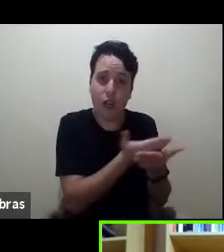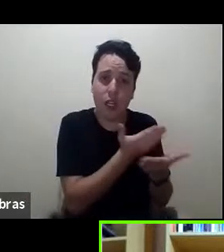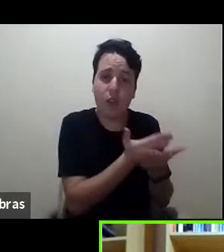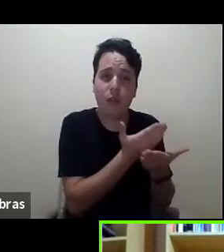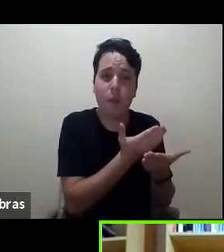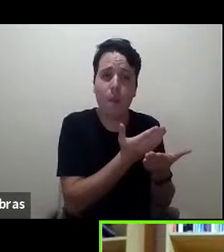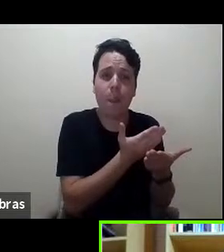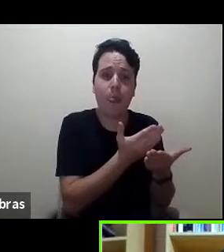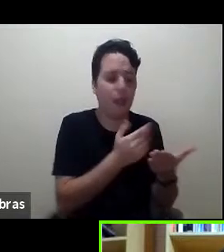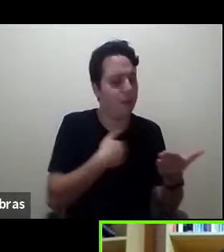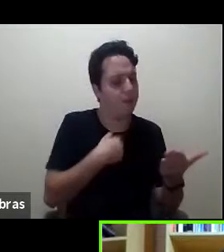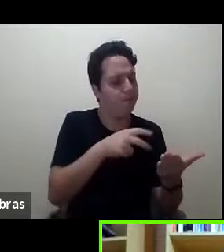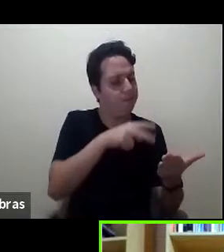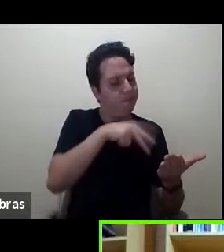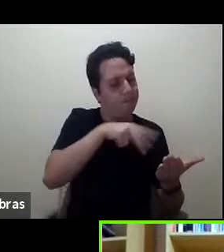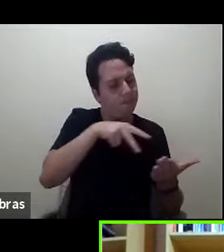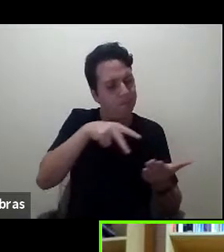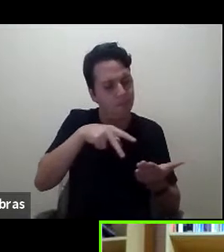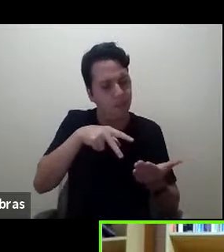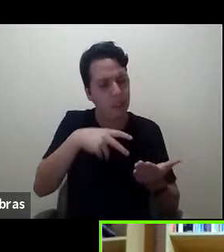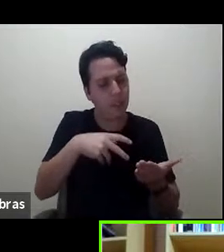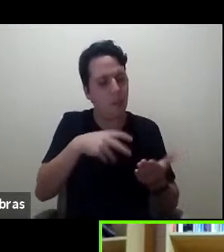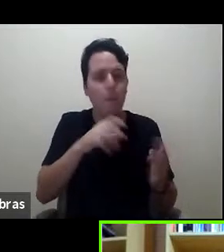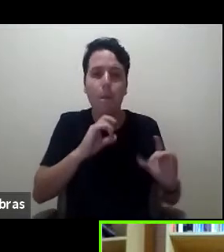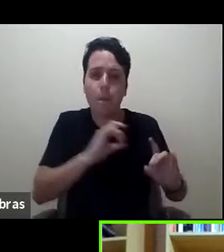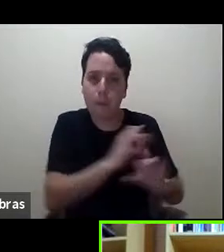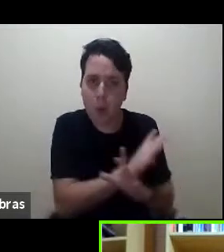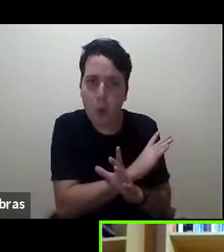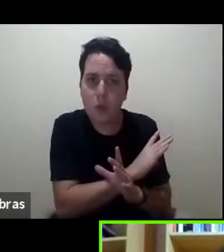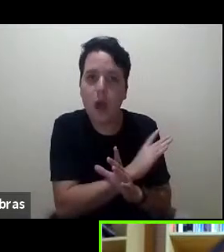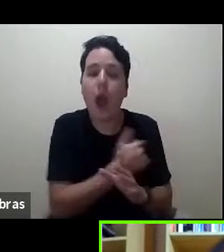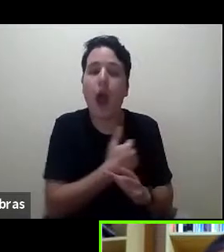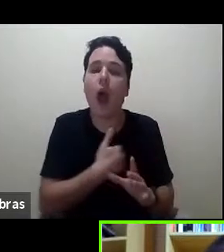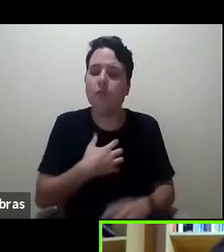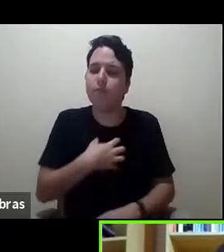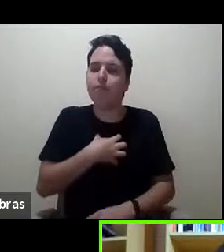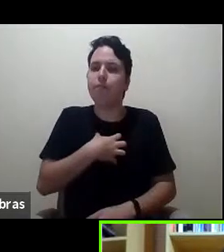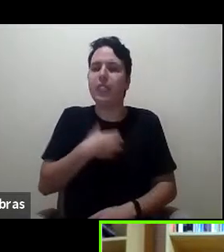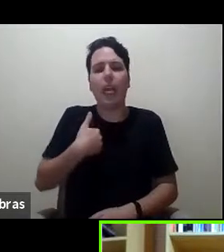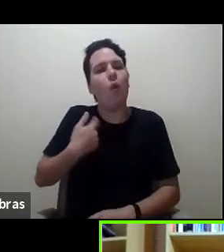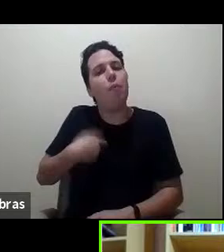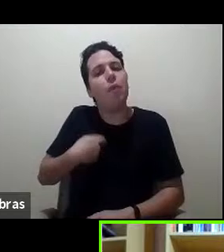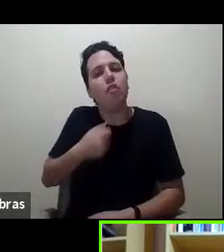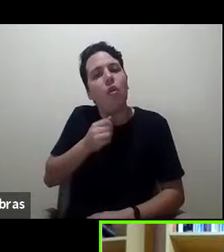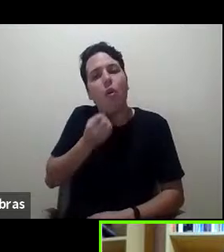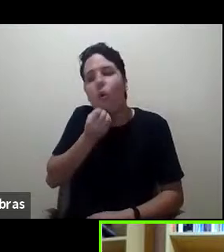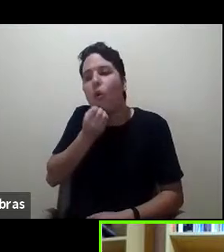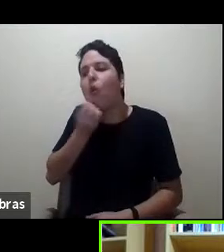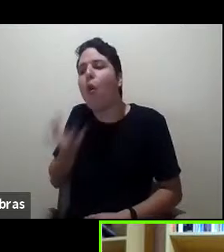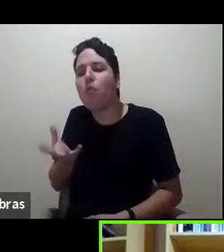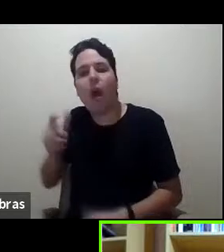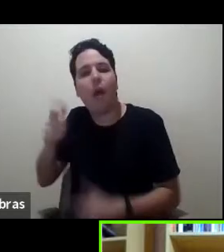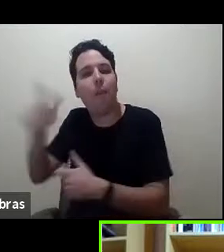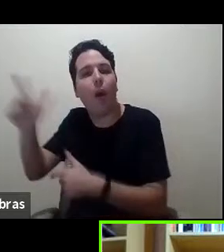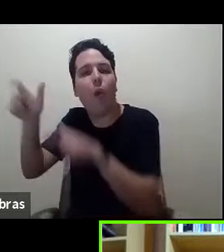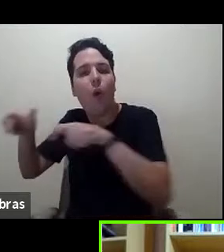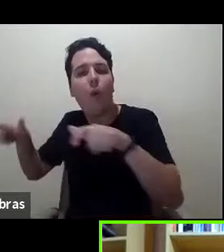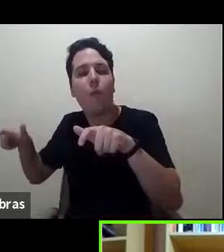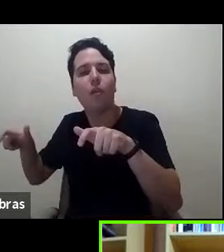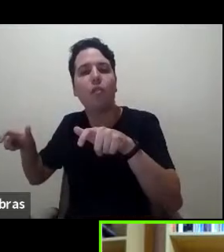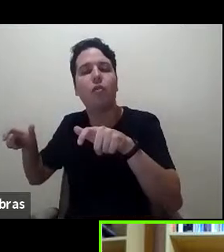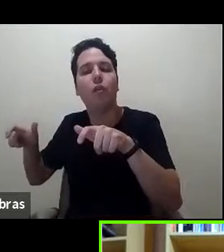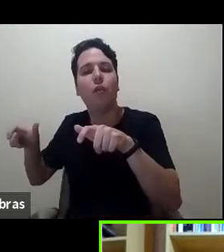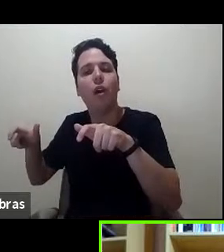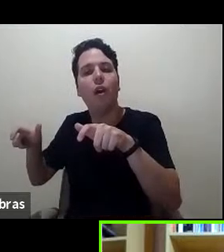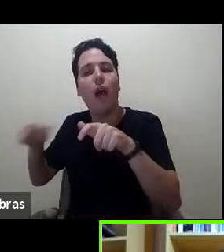contar para outros sobre aquele livro a respeito, a partir de seu ponto de vista. E fui construindo essa resposta